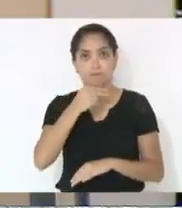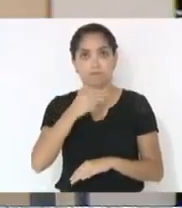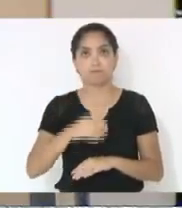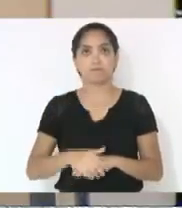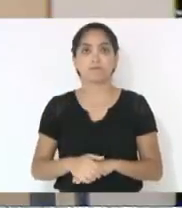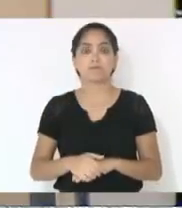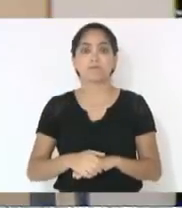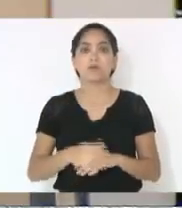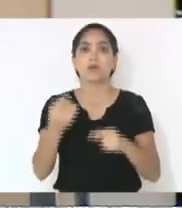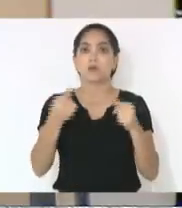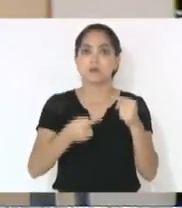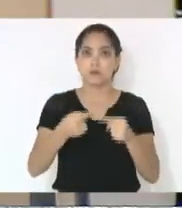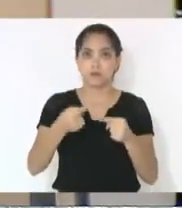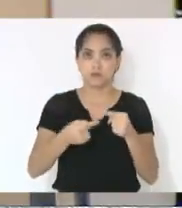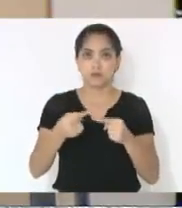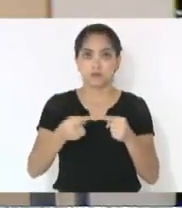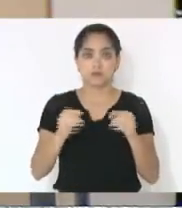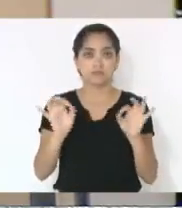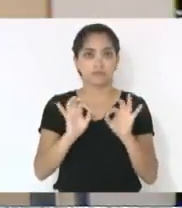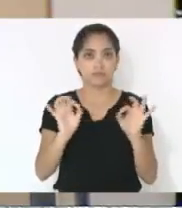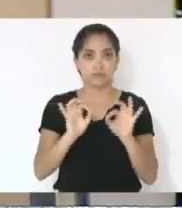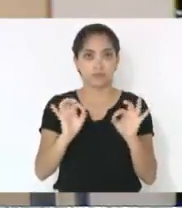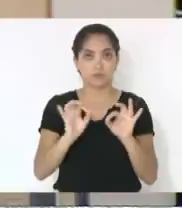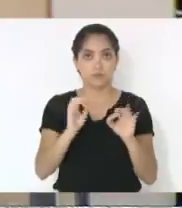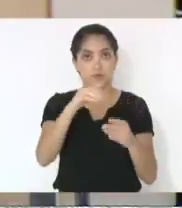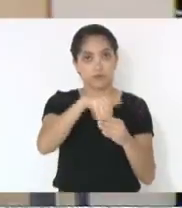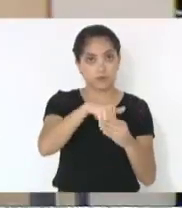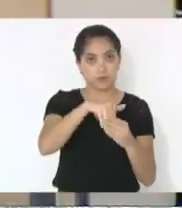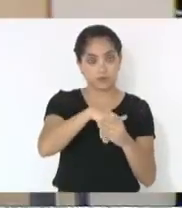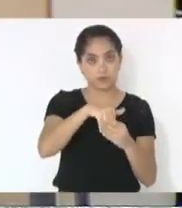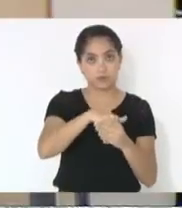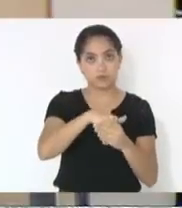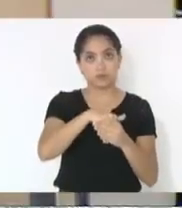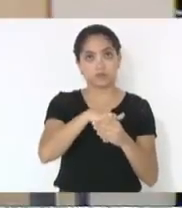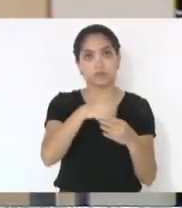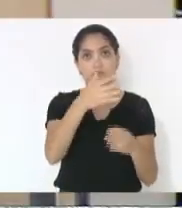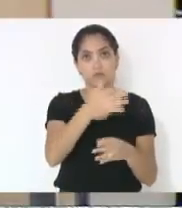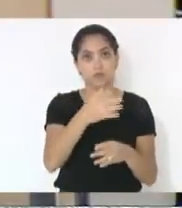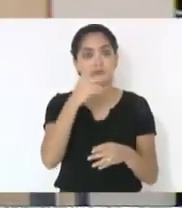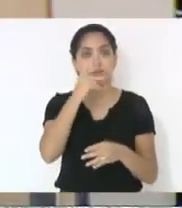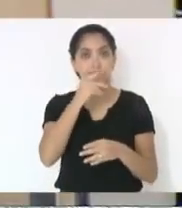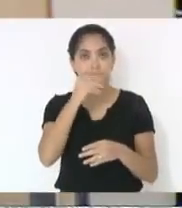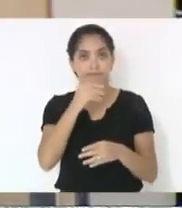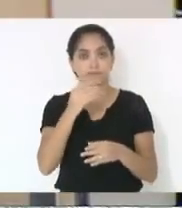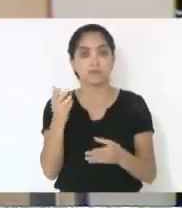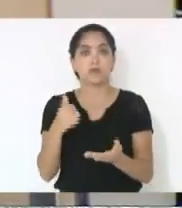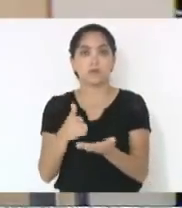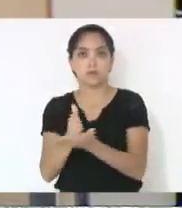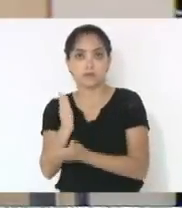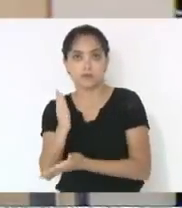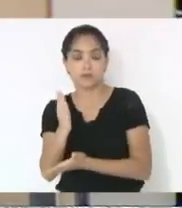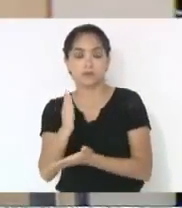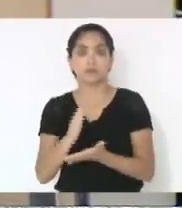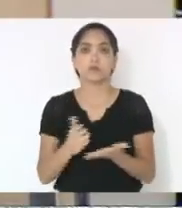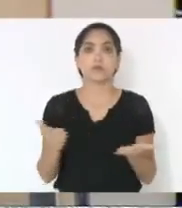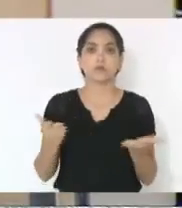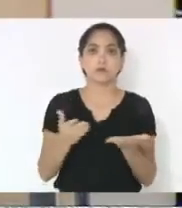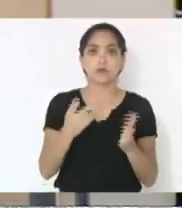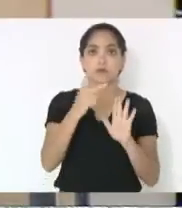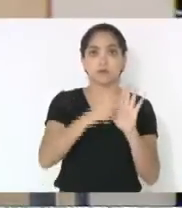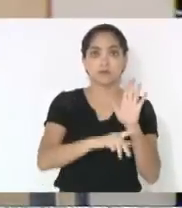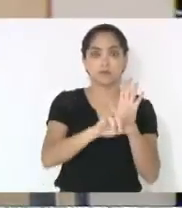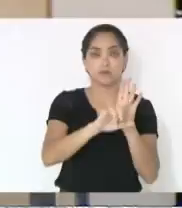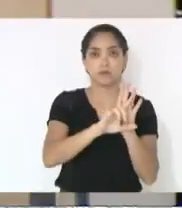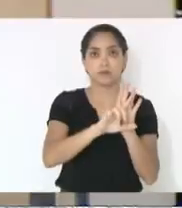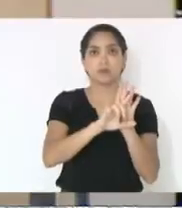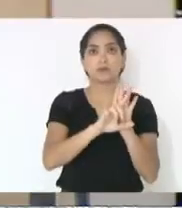Em discussão, não havendo quem queira discutir, em votação, com o voto do deputado Kennedy. Aprovado. Votação da redação final ao